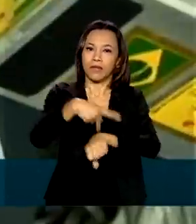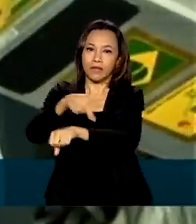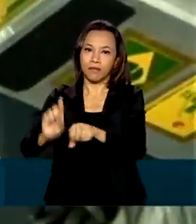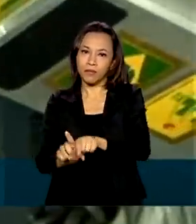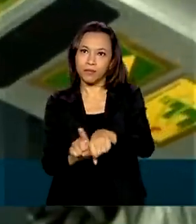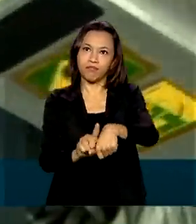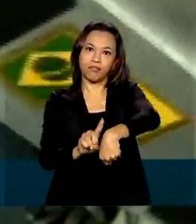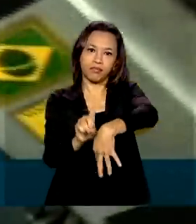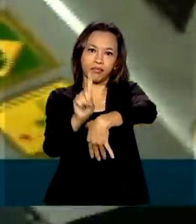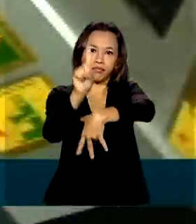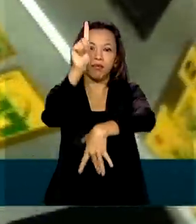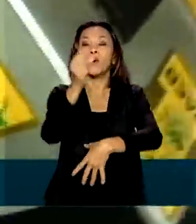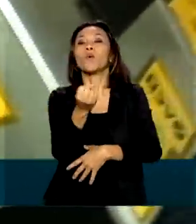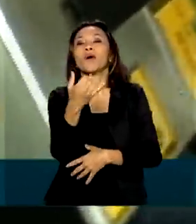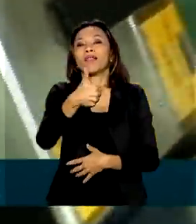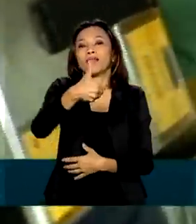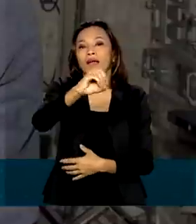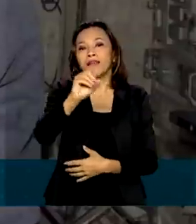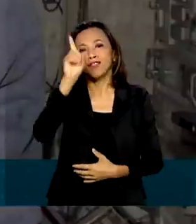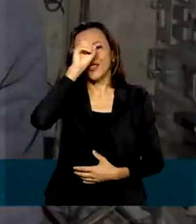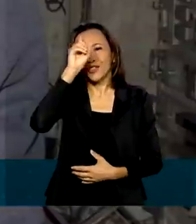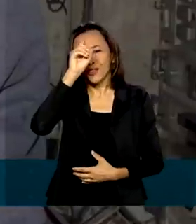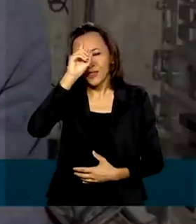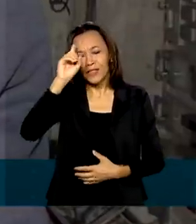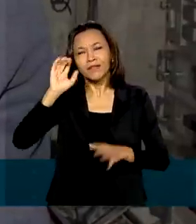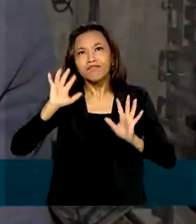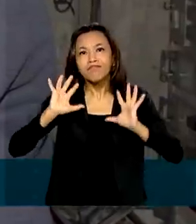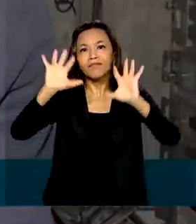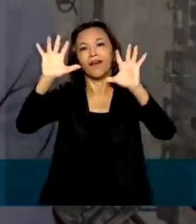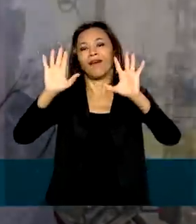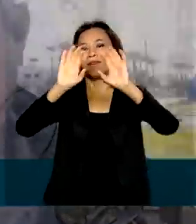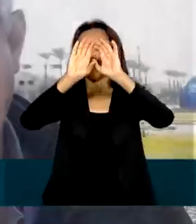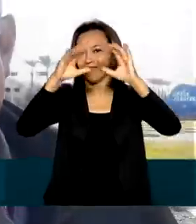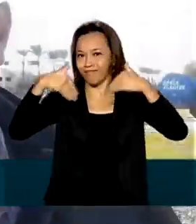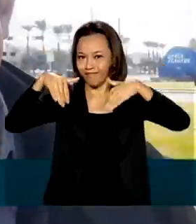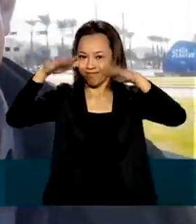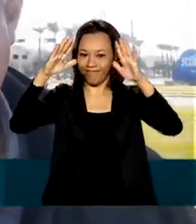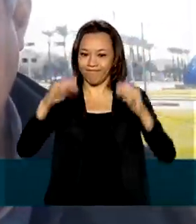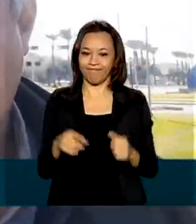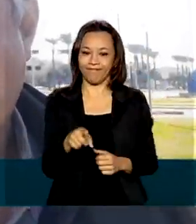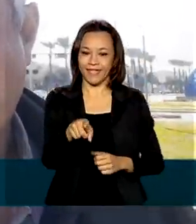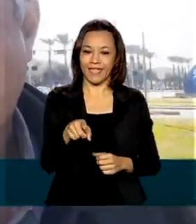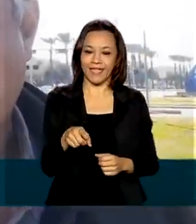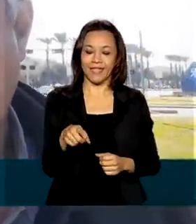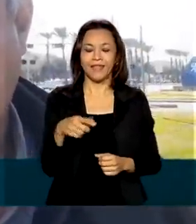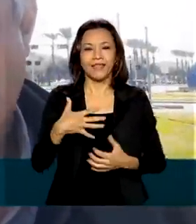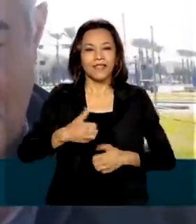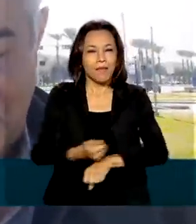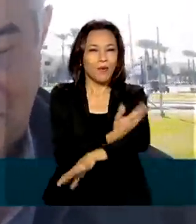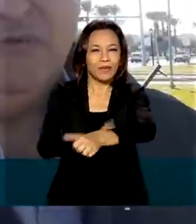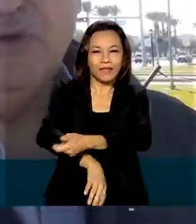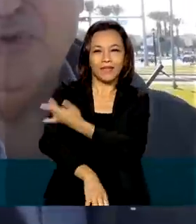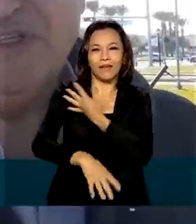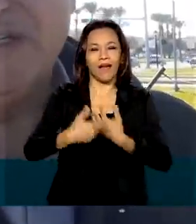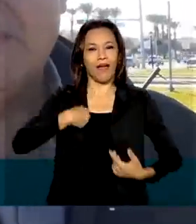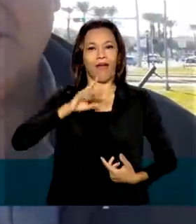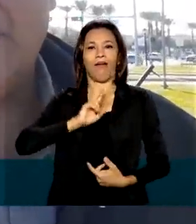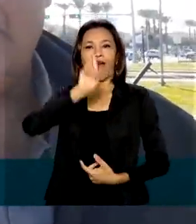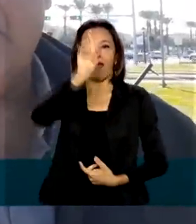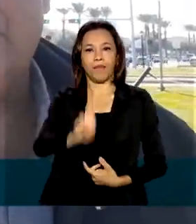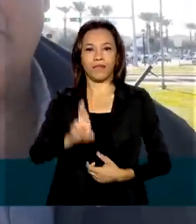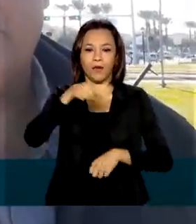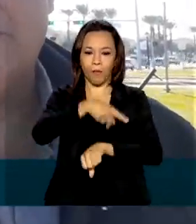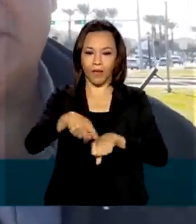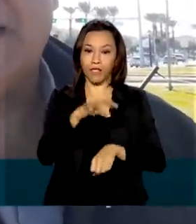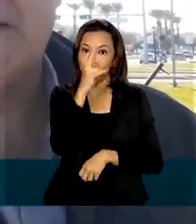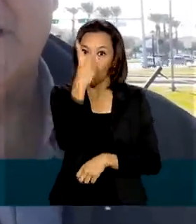Foram dez dias a bordo de uma espaçonave. A maior emoção de tudo isso é representar o seu país. Foram dois anos de